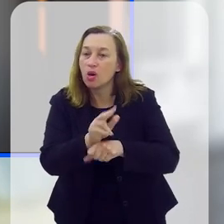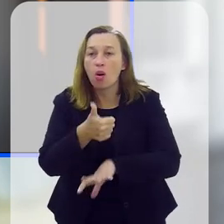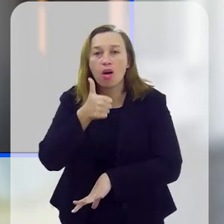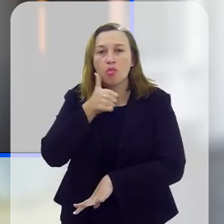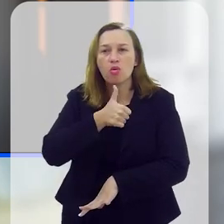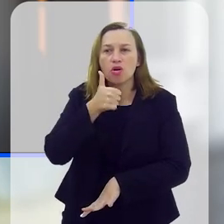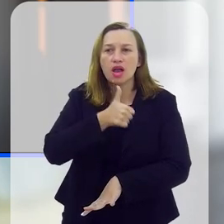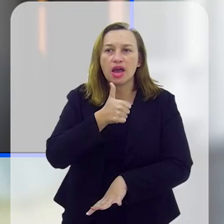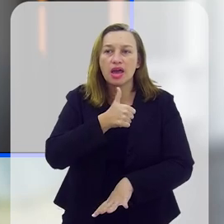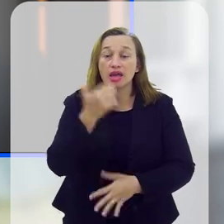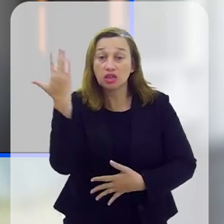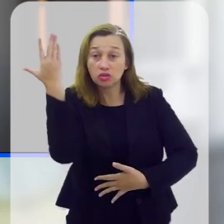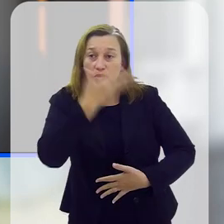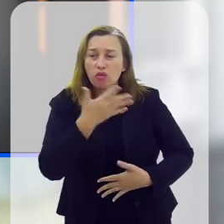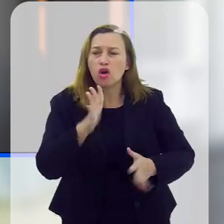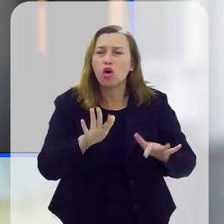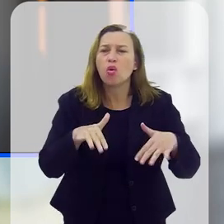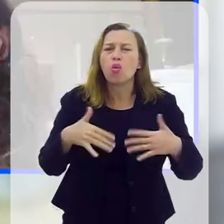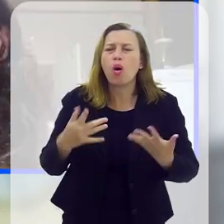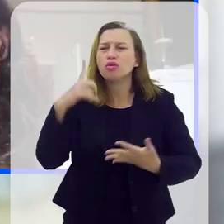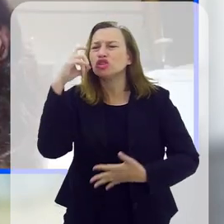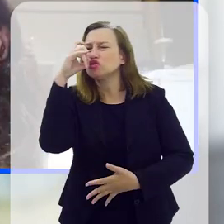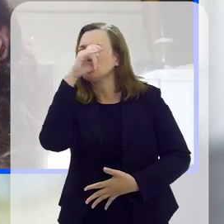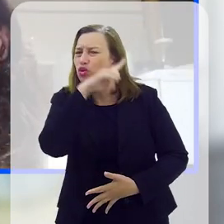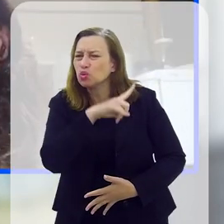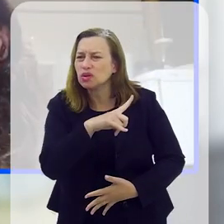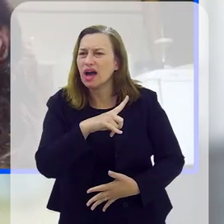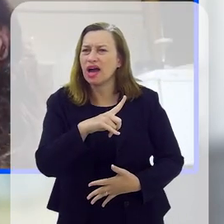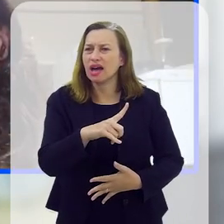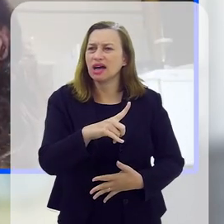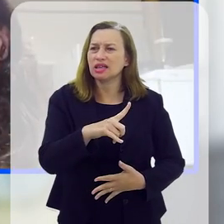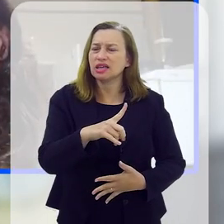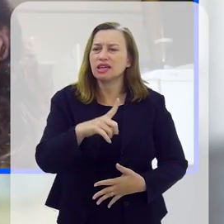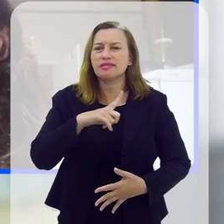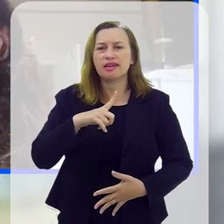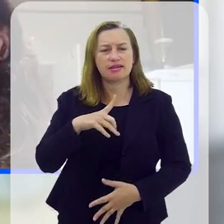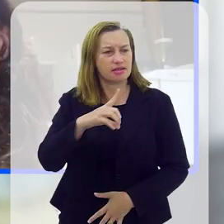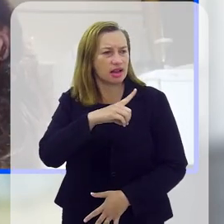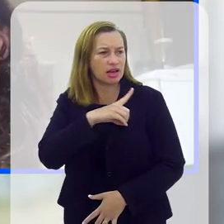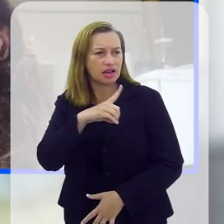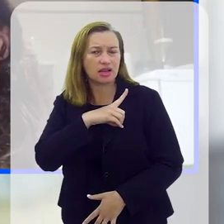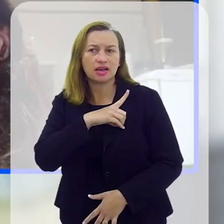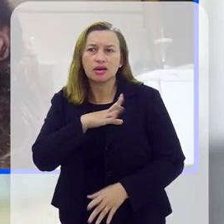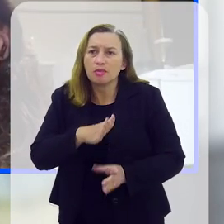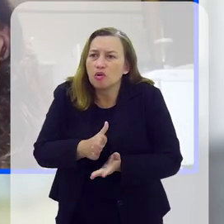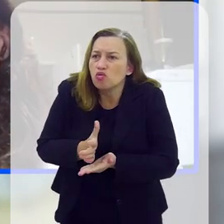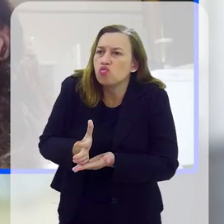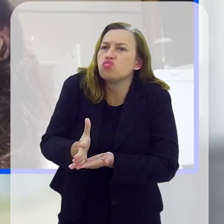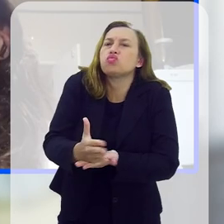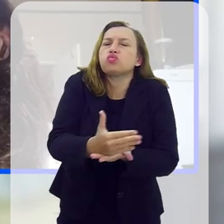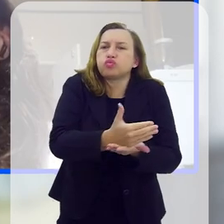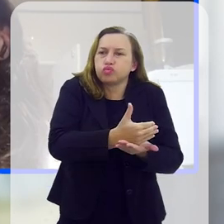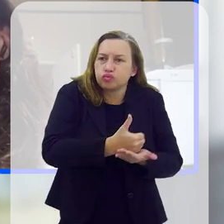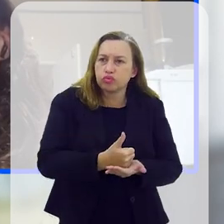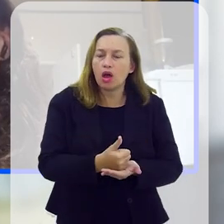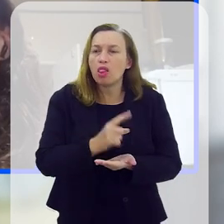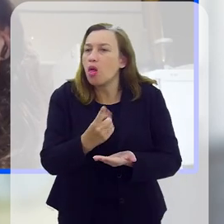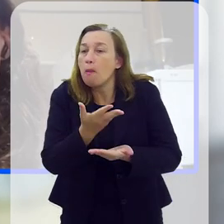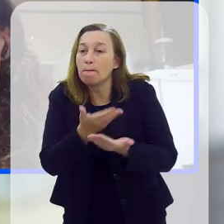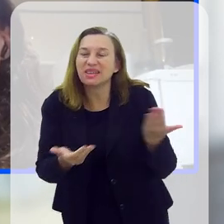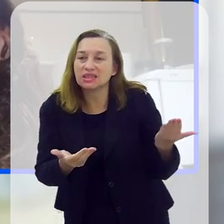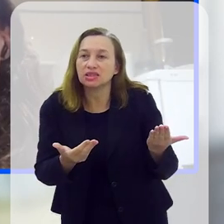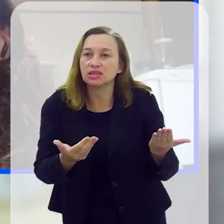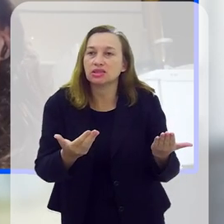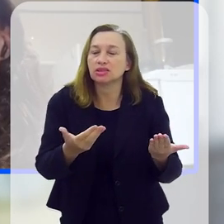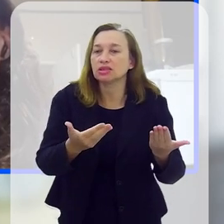mulher e às provas. Quais são as dificuldades enfrentadas na delegacia até para armazenar esses dados e não perder